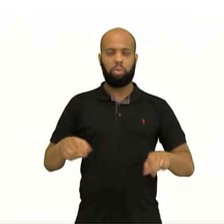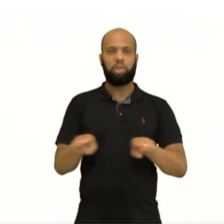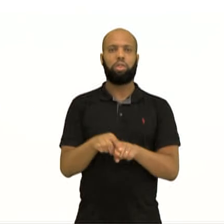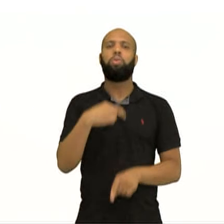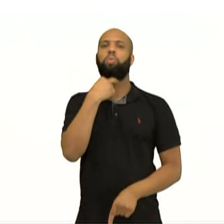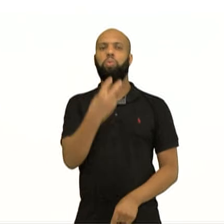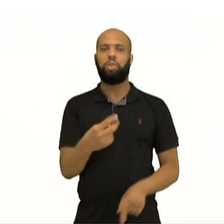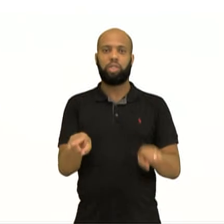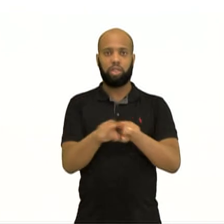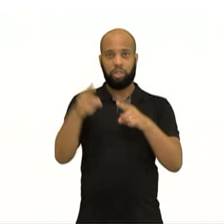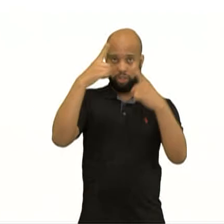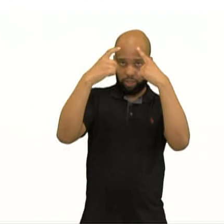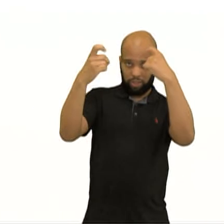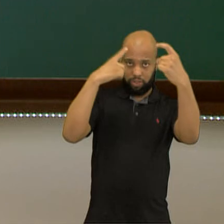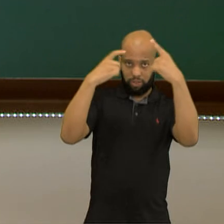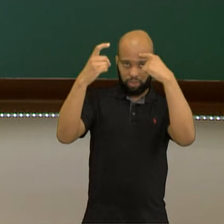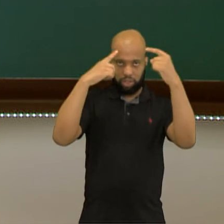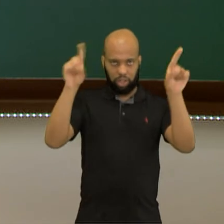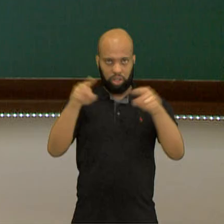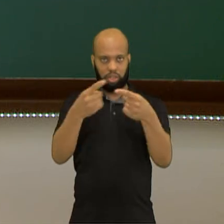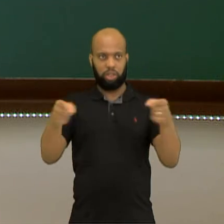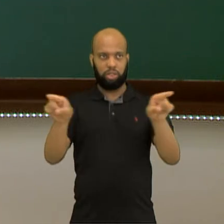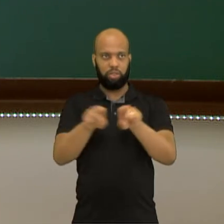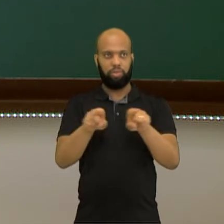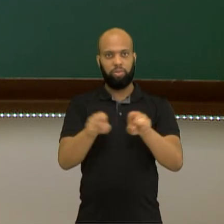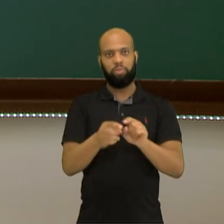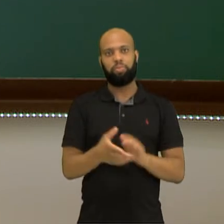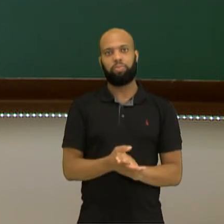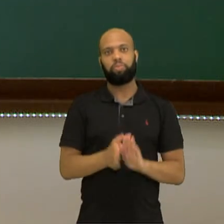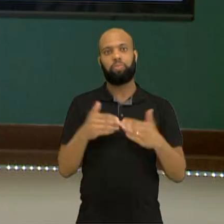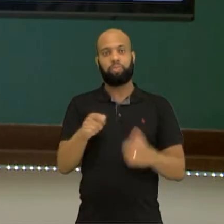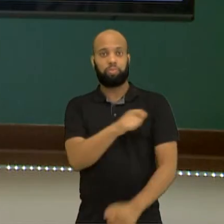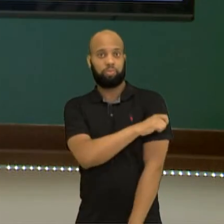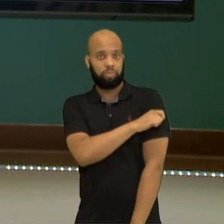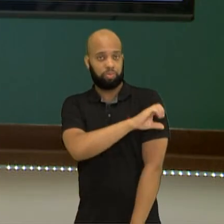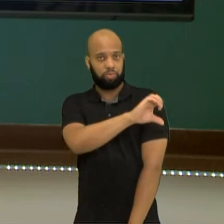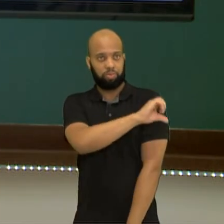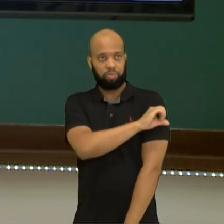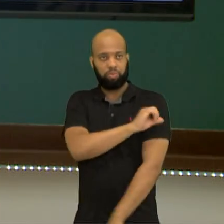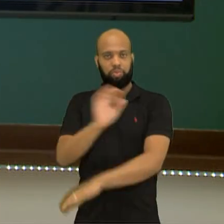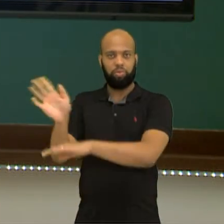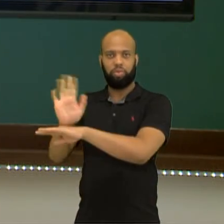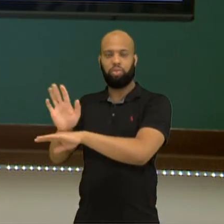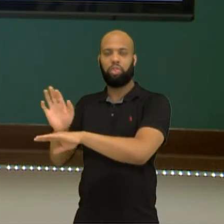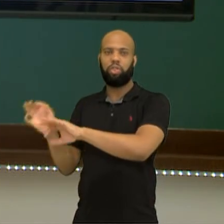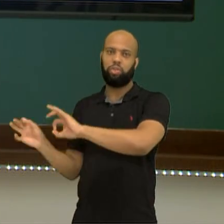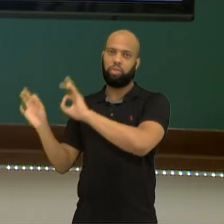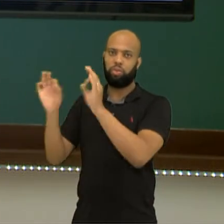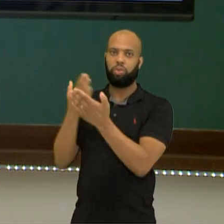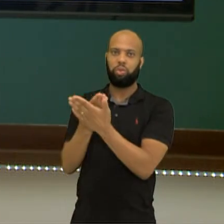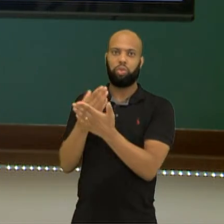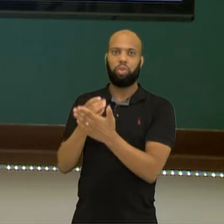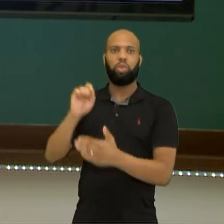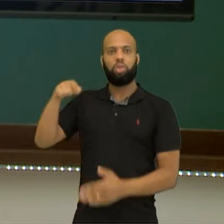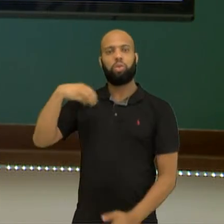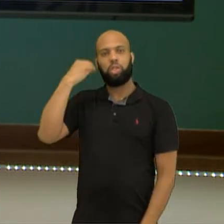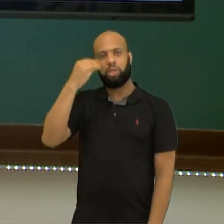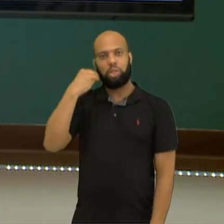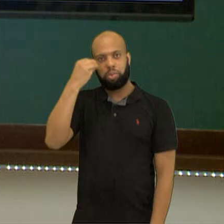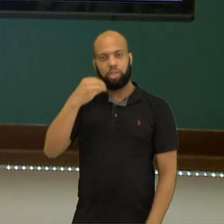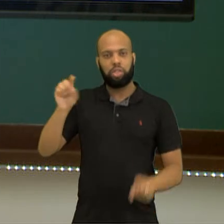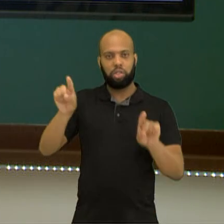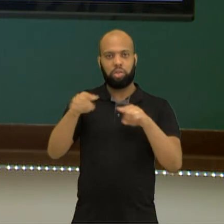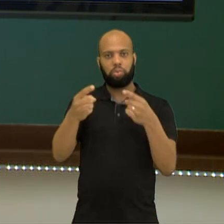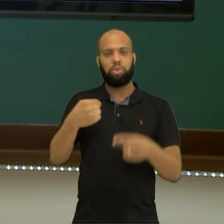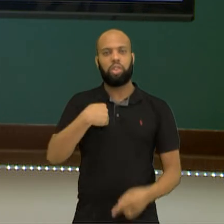sapateado e improvisação musical. Estudantes do nono ano, nesse vídeo nós falamos sobre experimentação musical. Eu